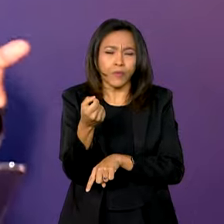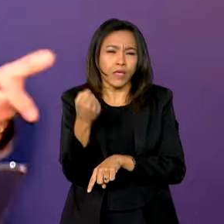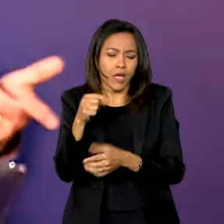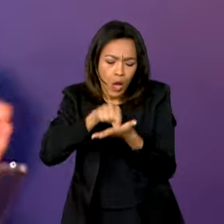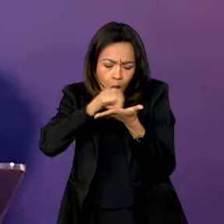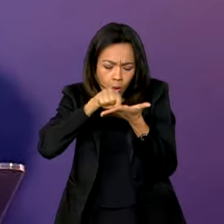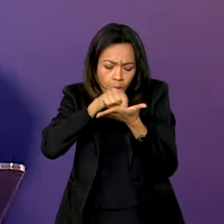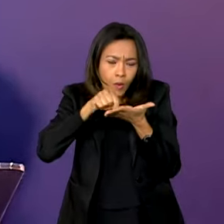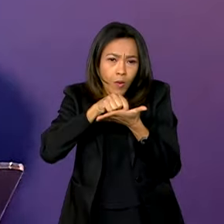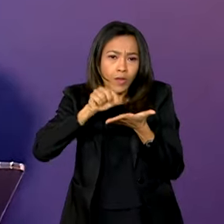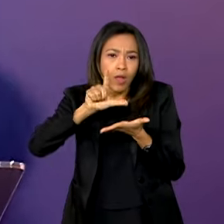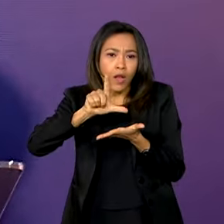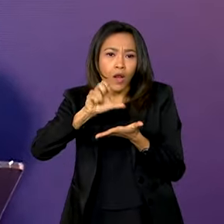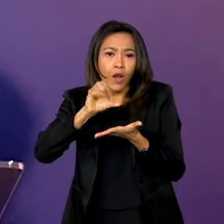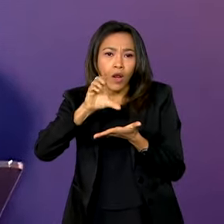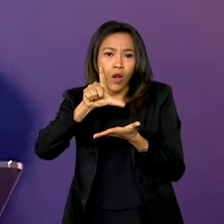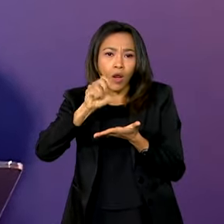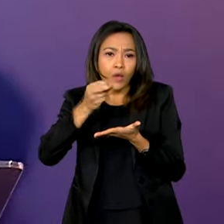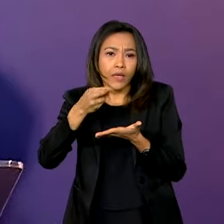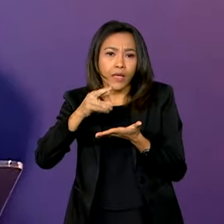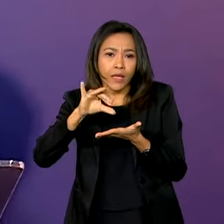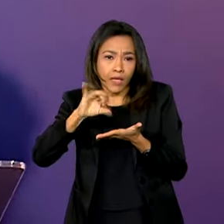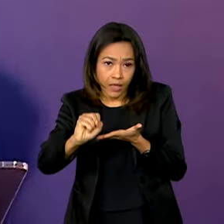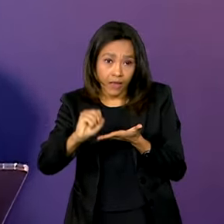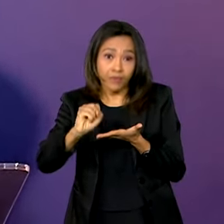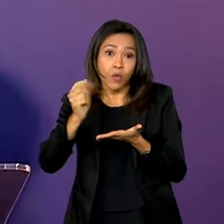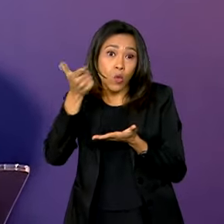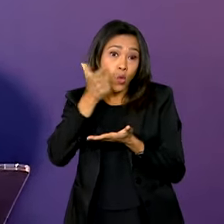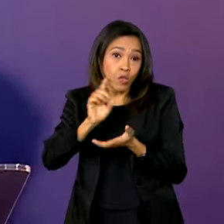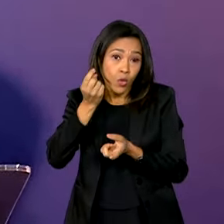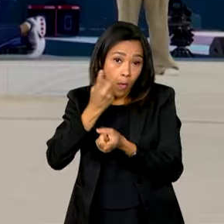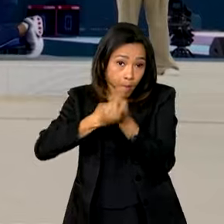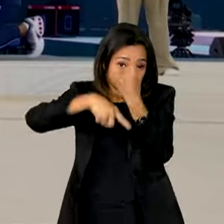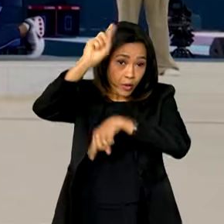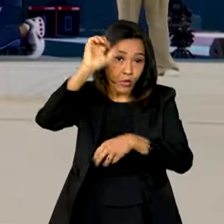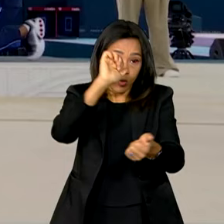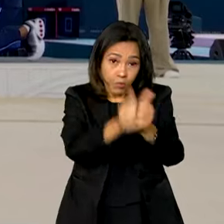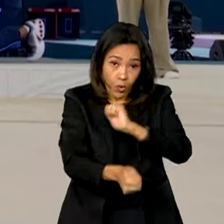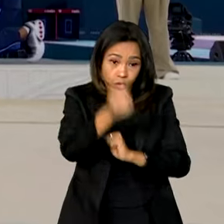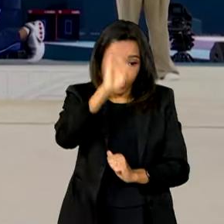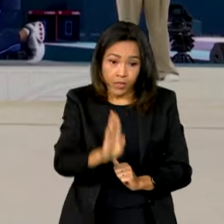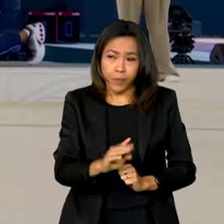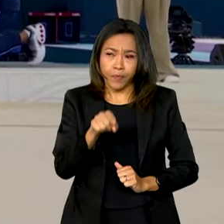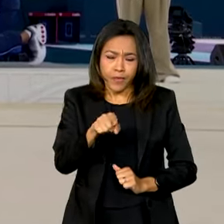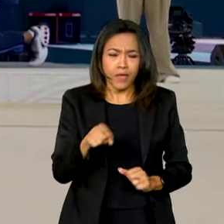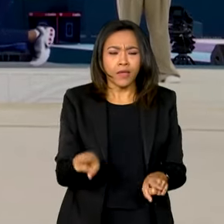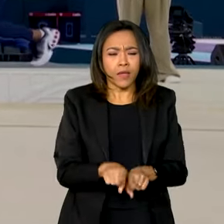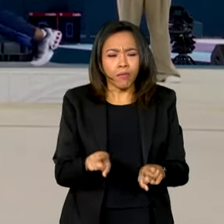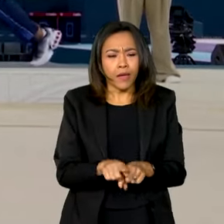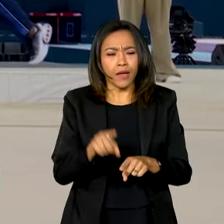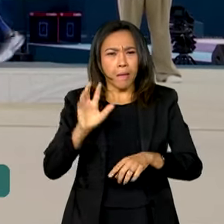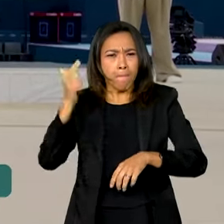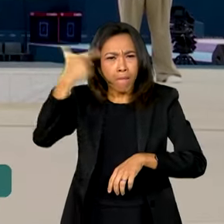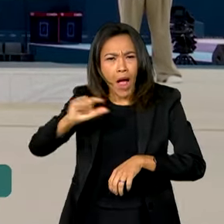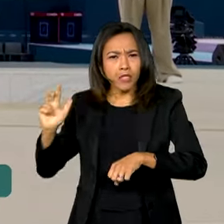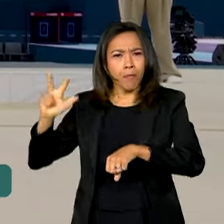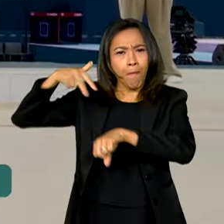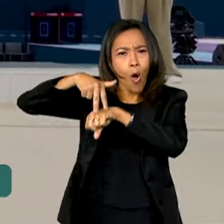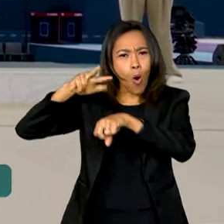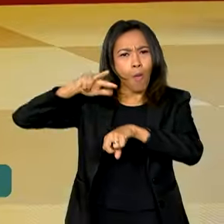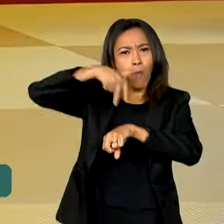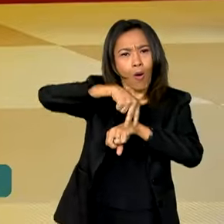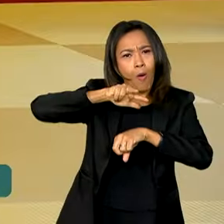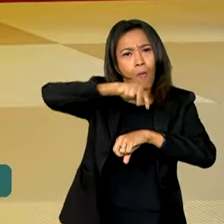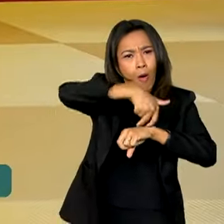deram a virada no esporte olímpico brasileiro. E para garantir mais pódios e mais medalhas,